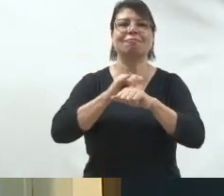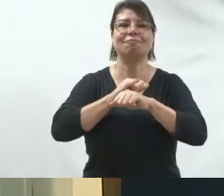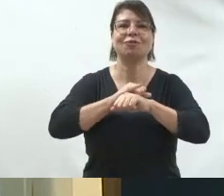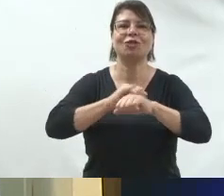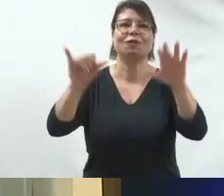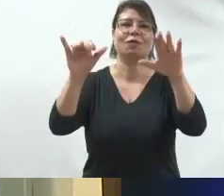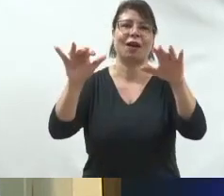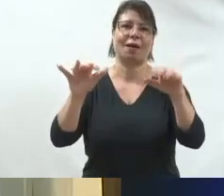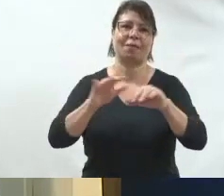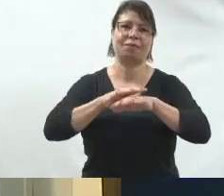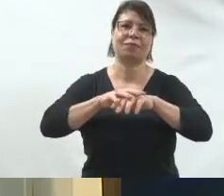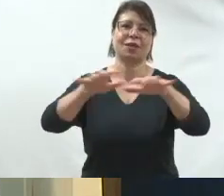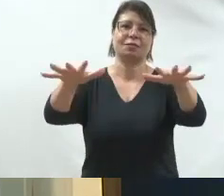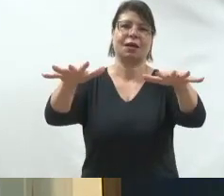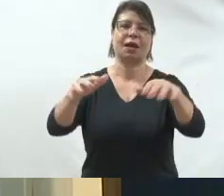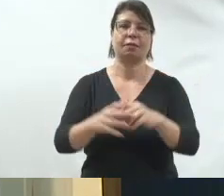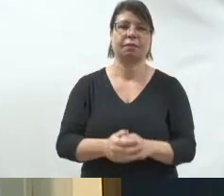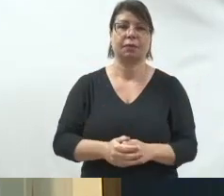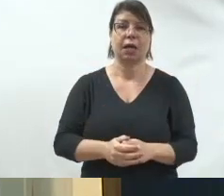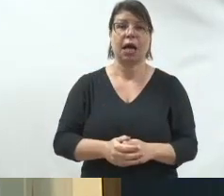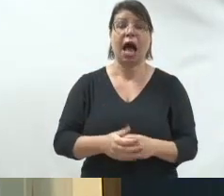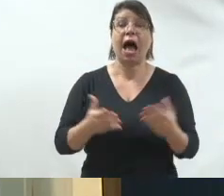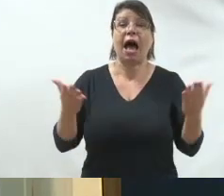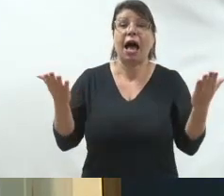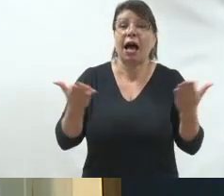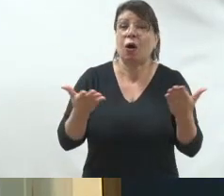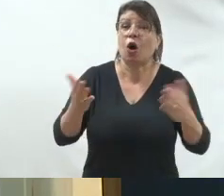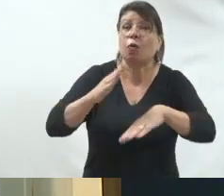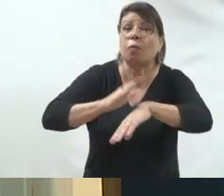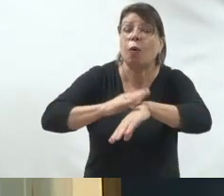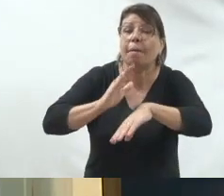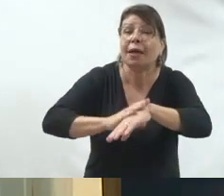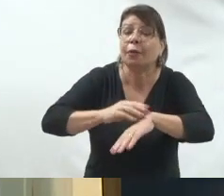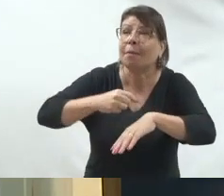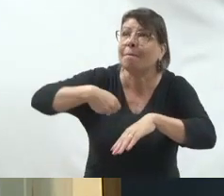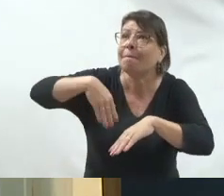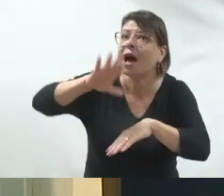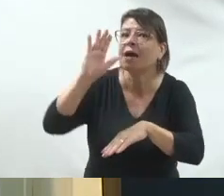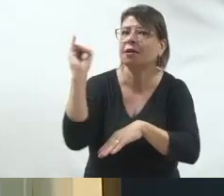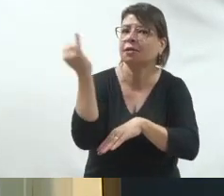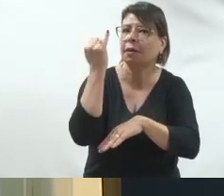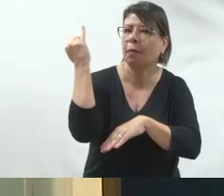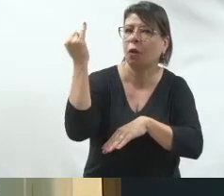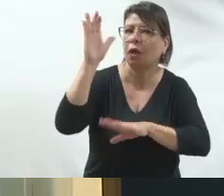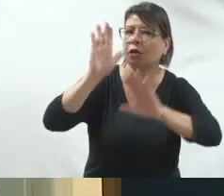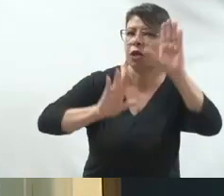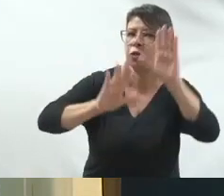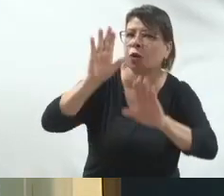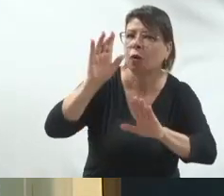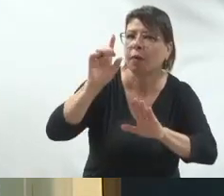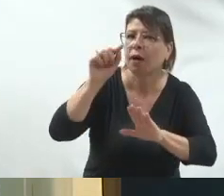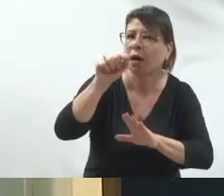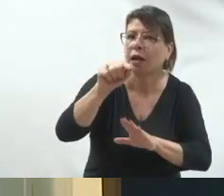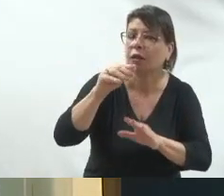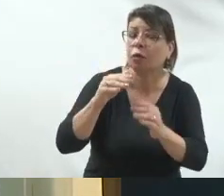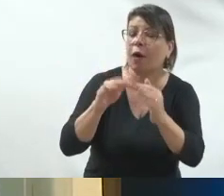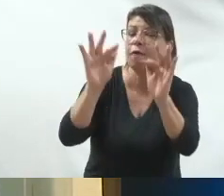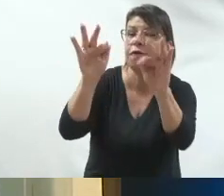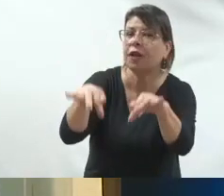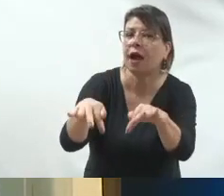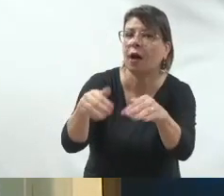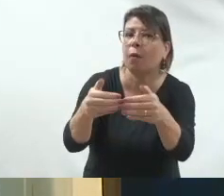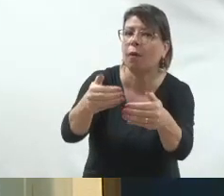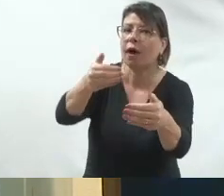o ápice da sua campanha, não é a saída, é a chegada. Então, não adianta você ter um fluxo onde você